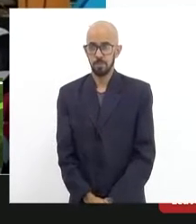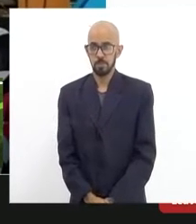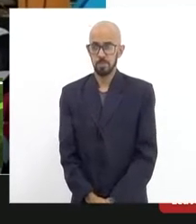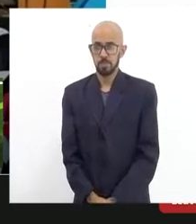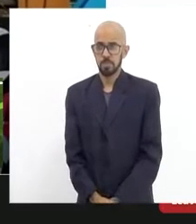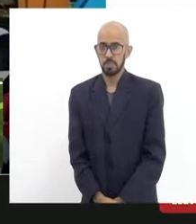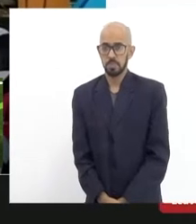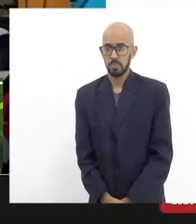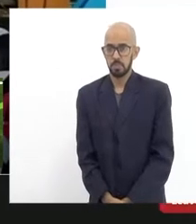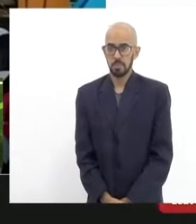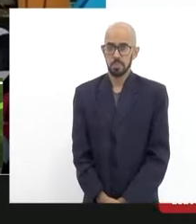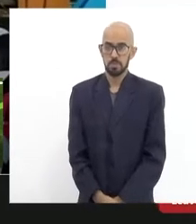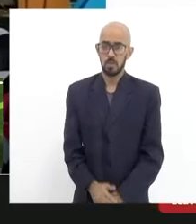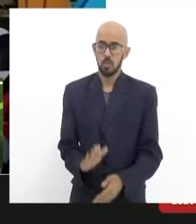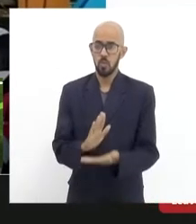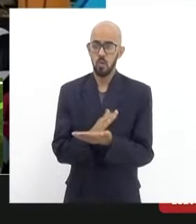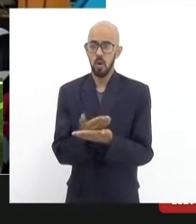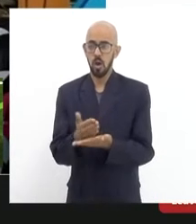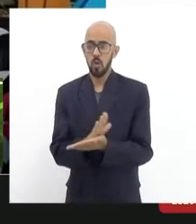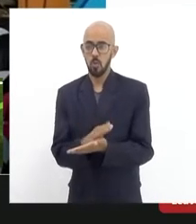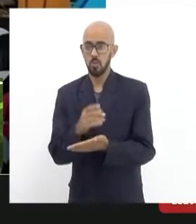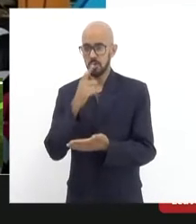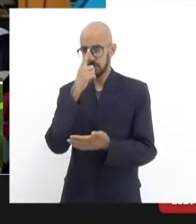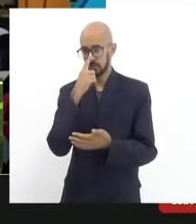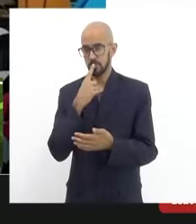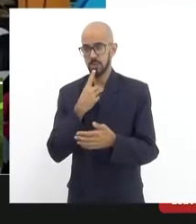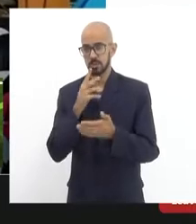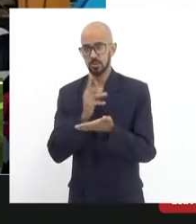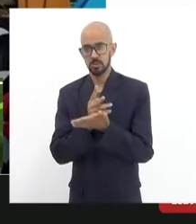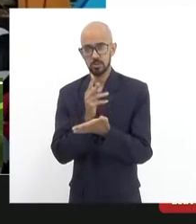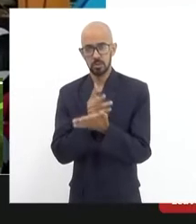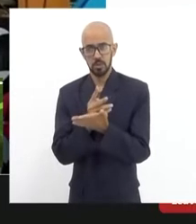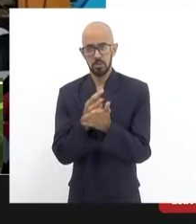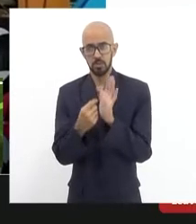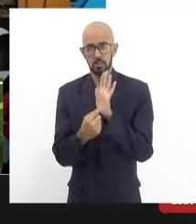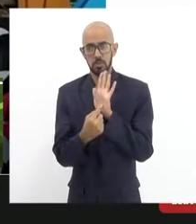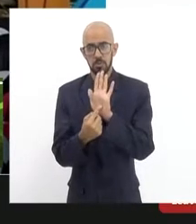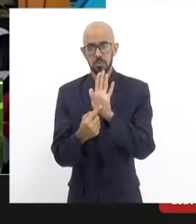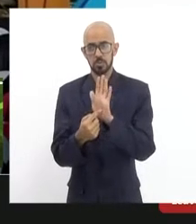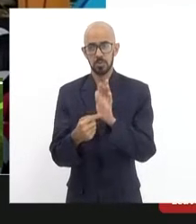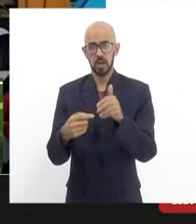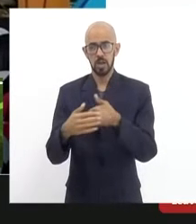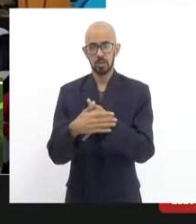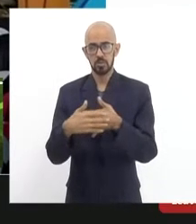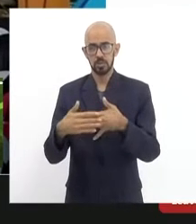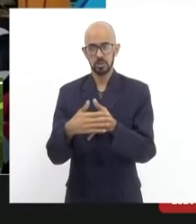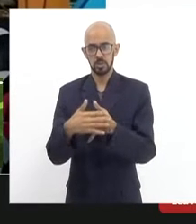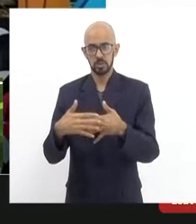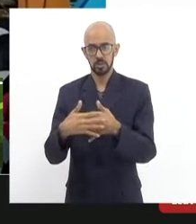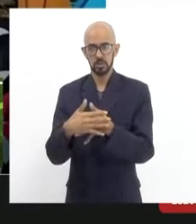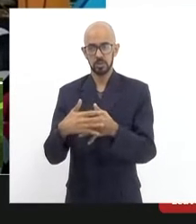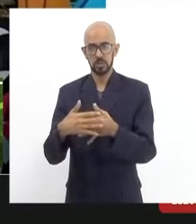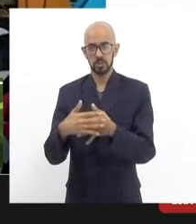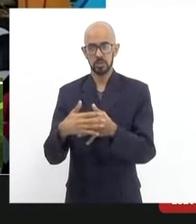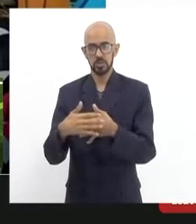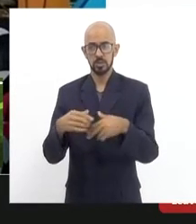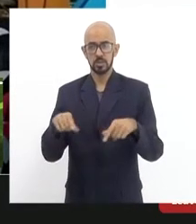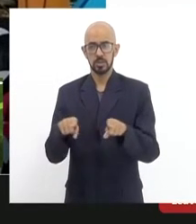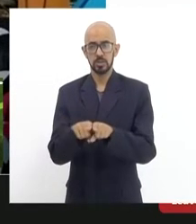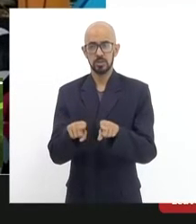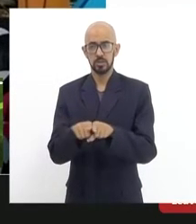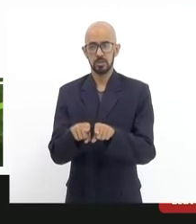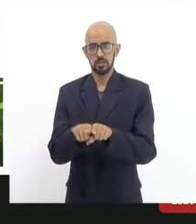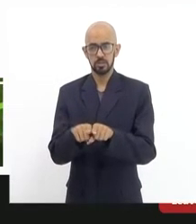Com algumas imagens sempre mostrando Santa Tereza e o povo de Santa Tereza e as coisas de lá do